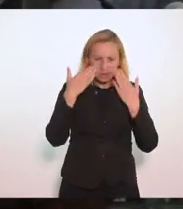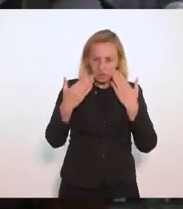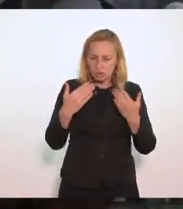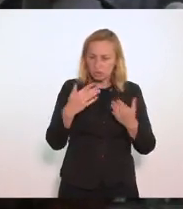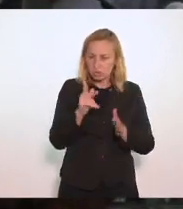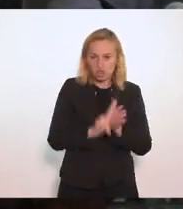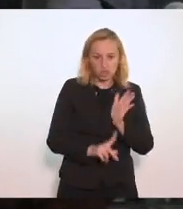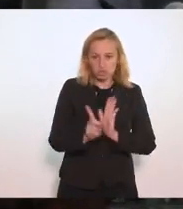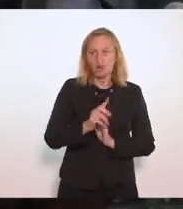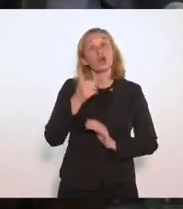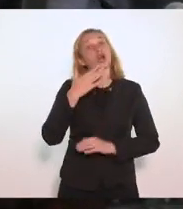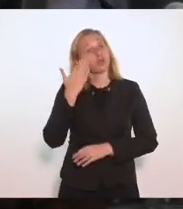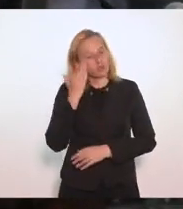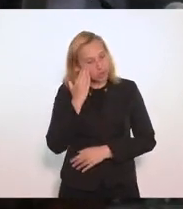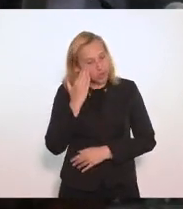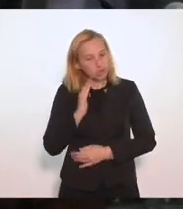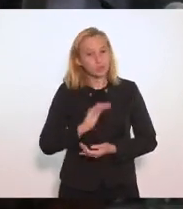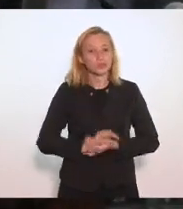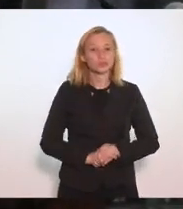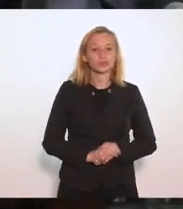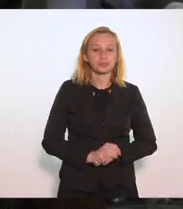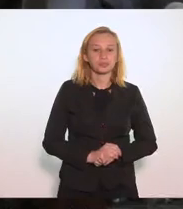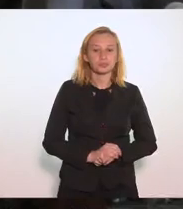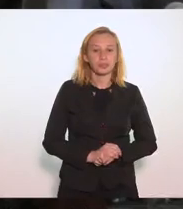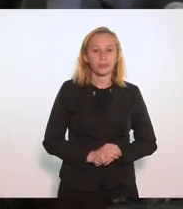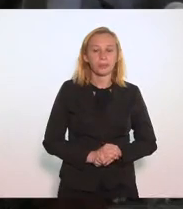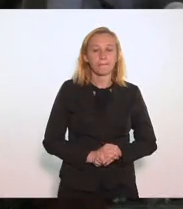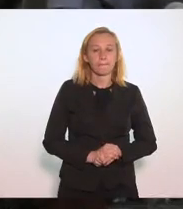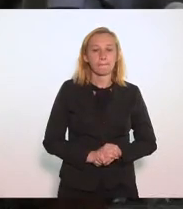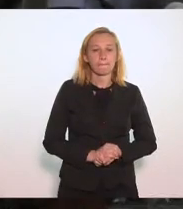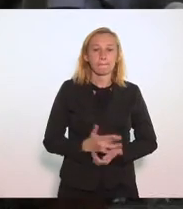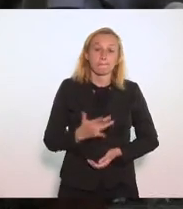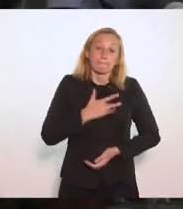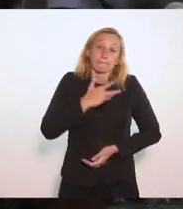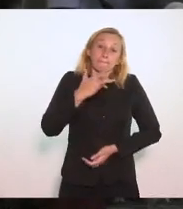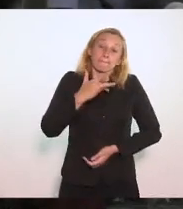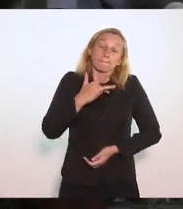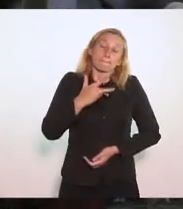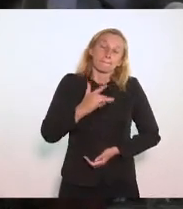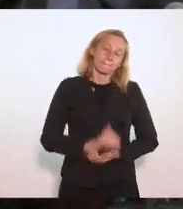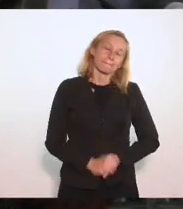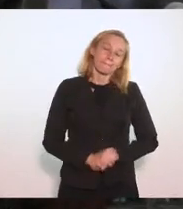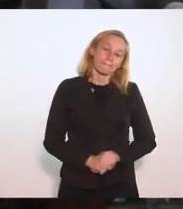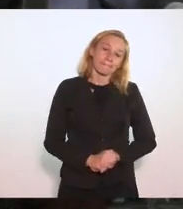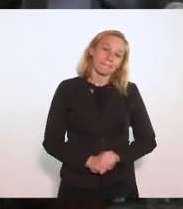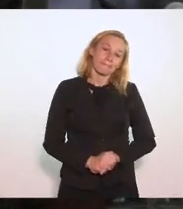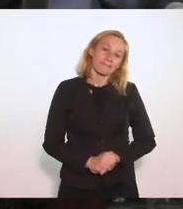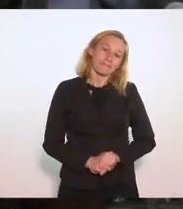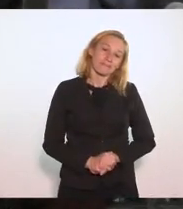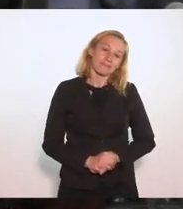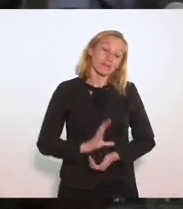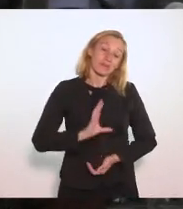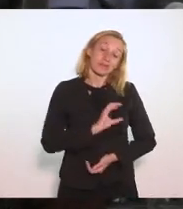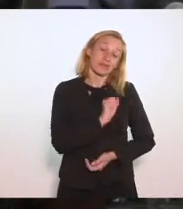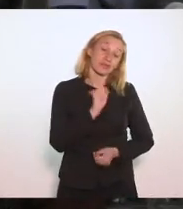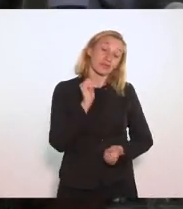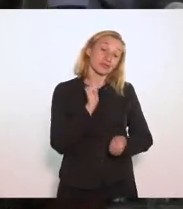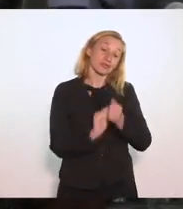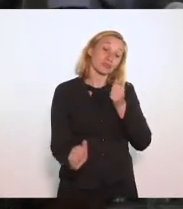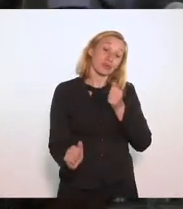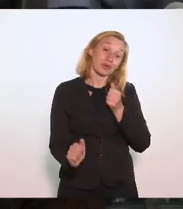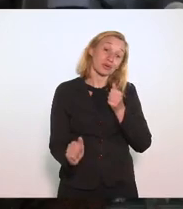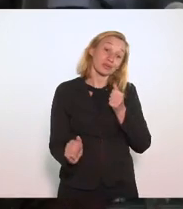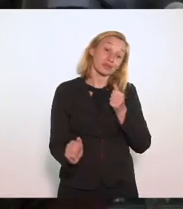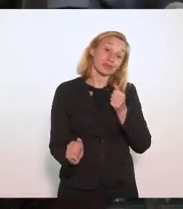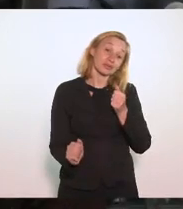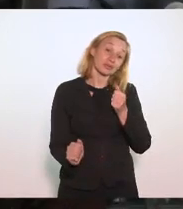projeto Entendo Trata de paixão Trata De futebol Além do